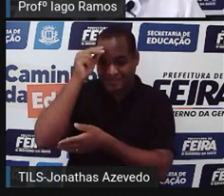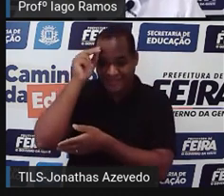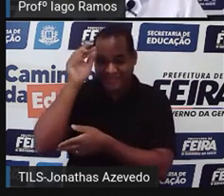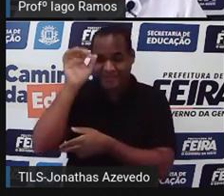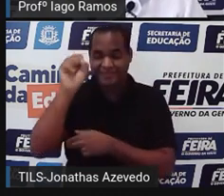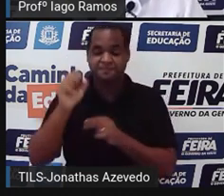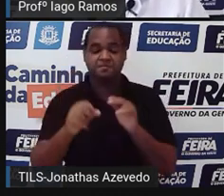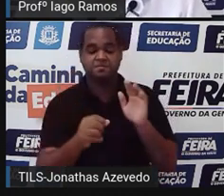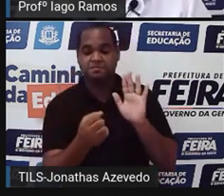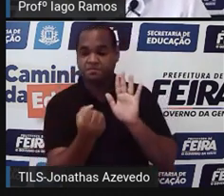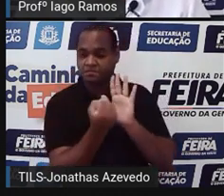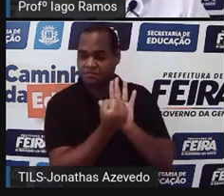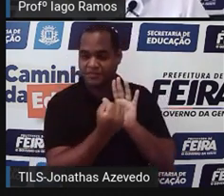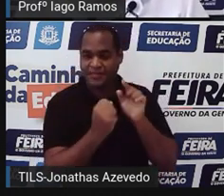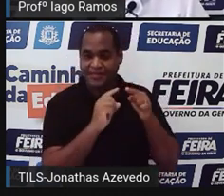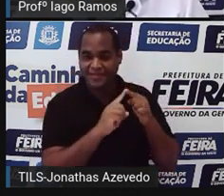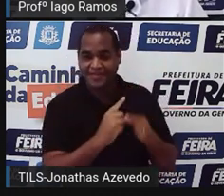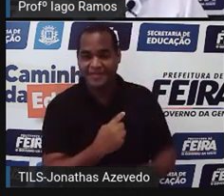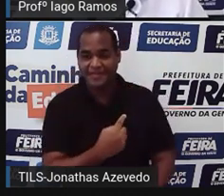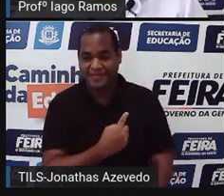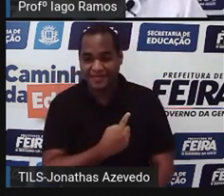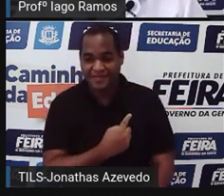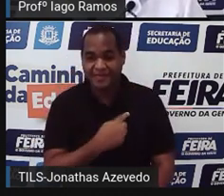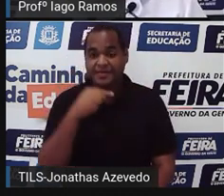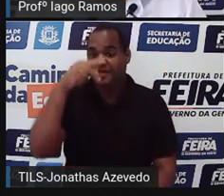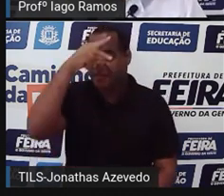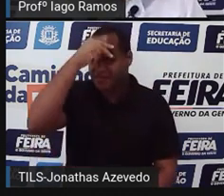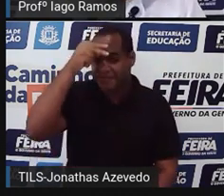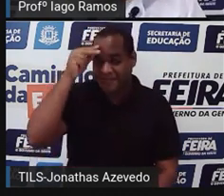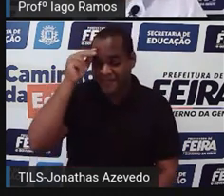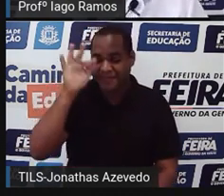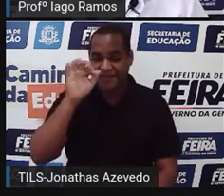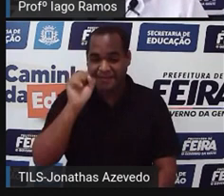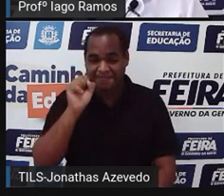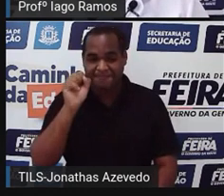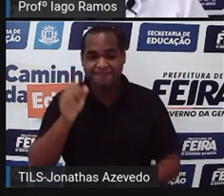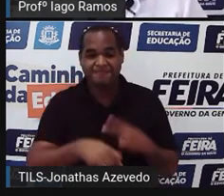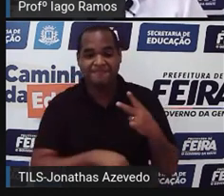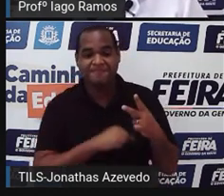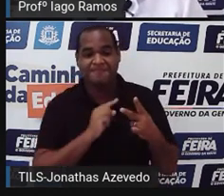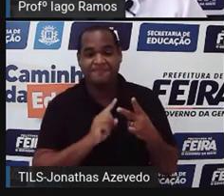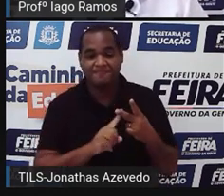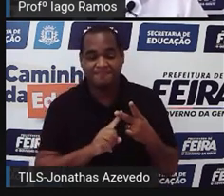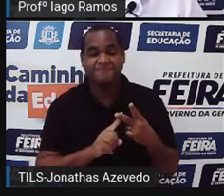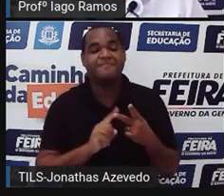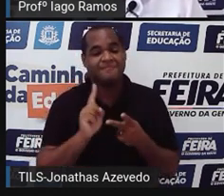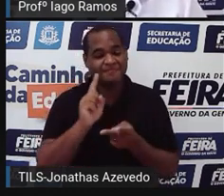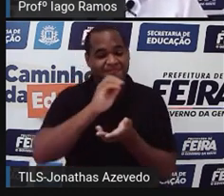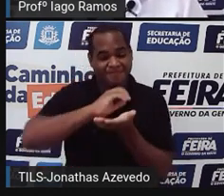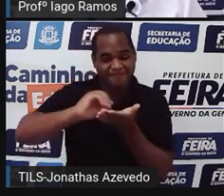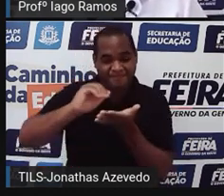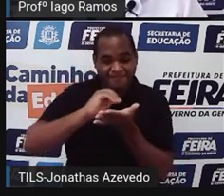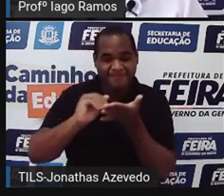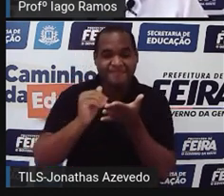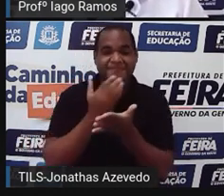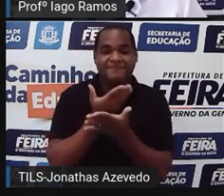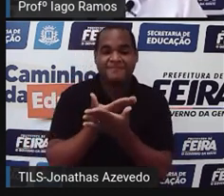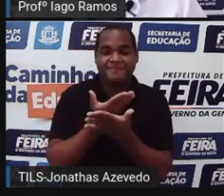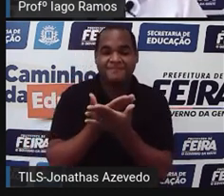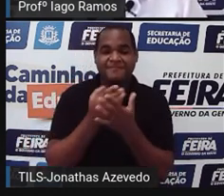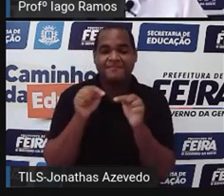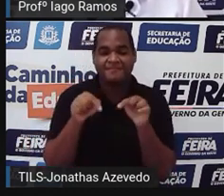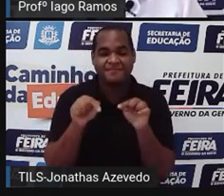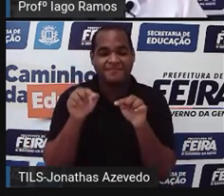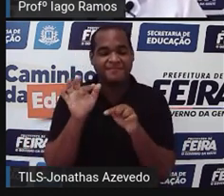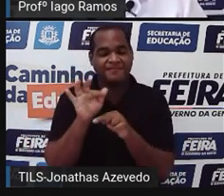as logomarcas da Prefeitura Municipal de Feira de Santana e da própria Secretaria de Educação aqui do